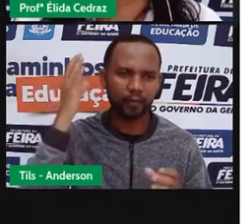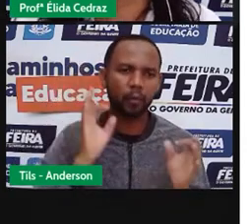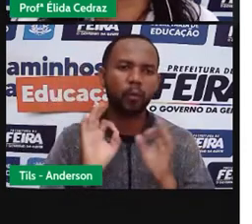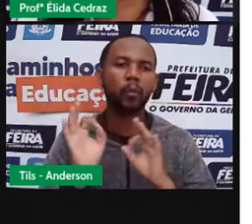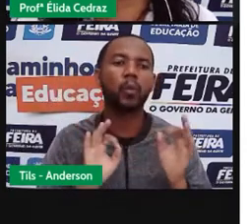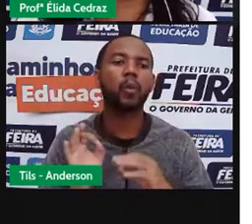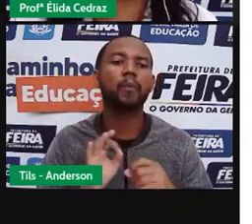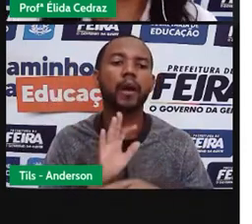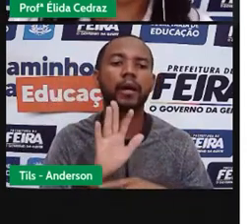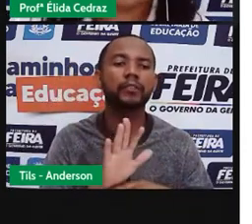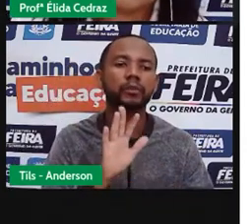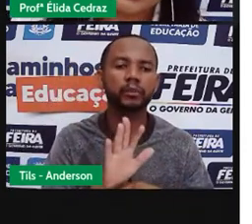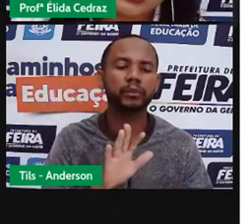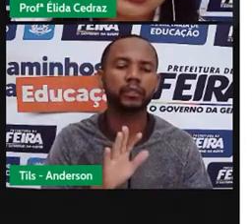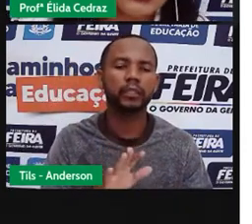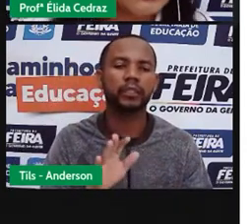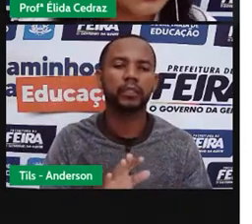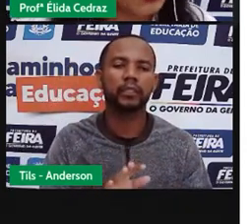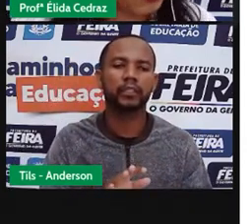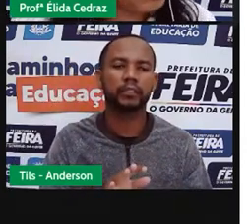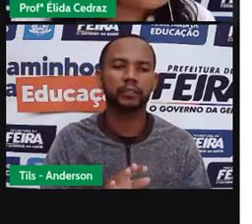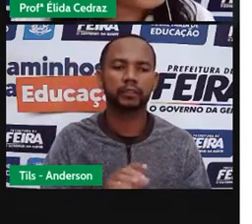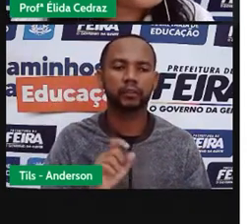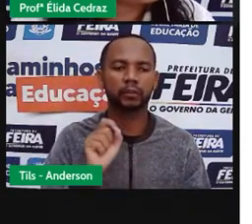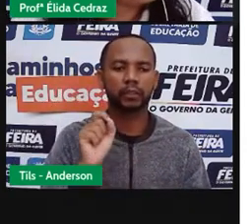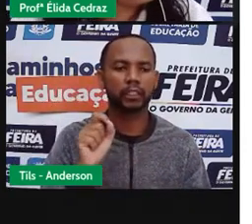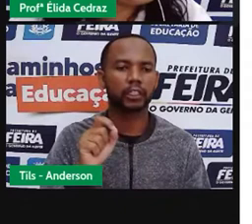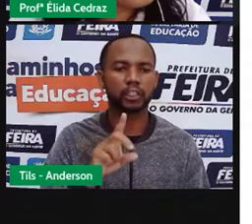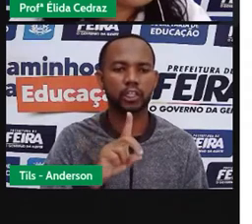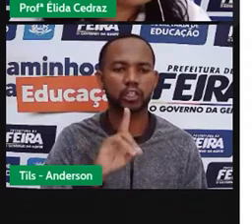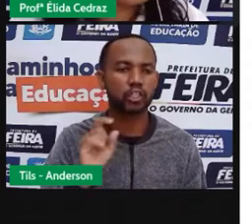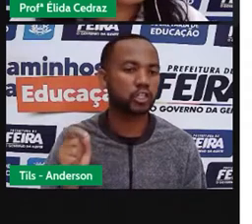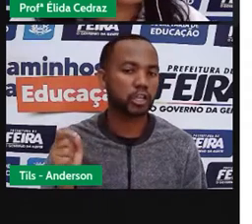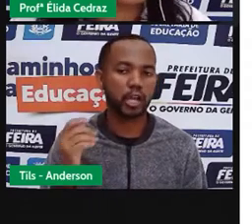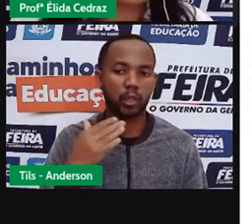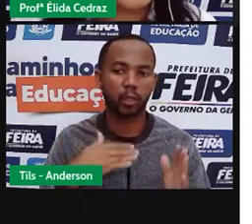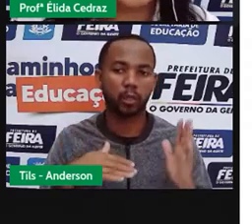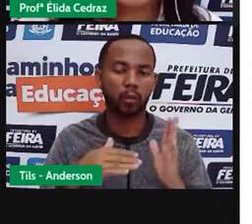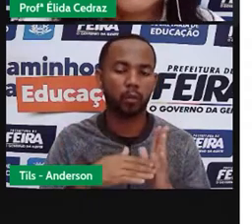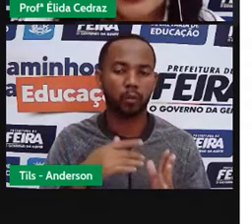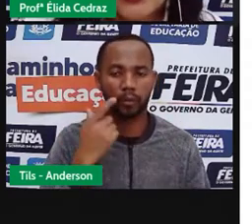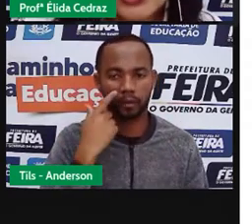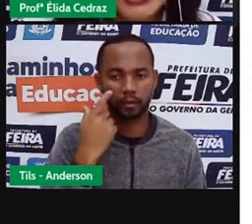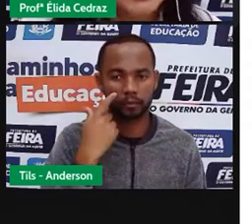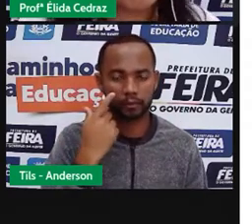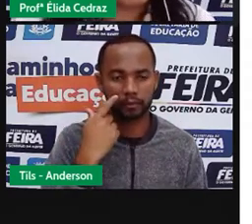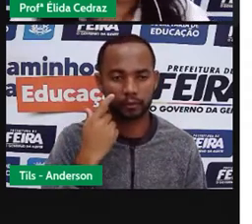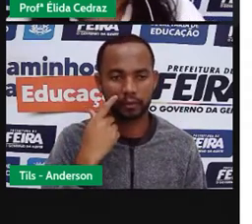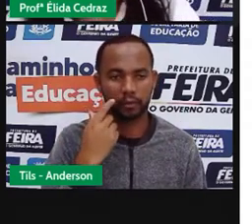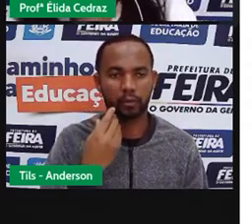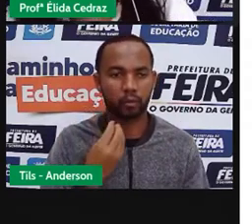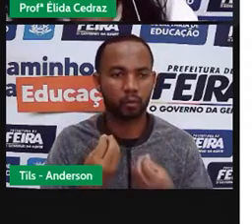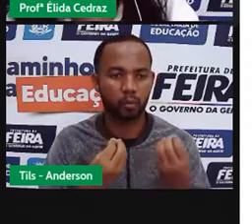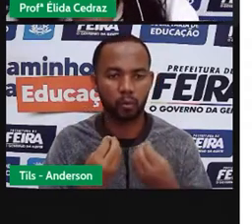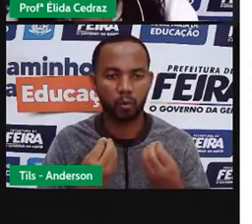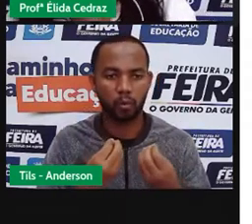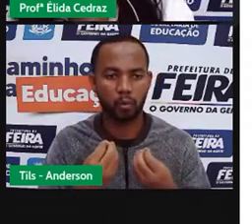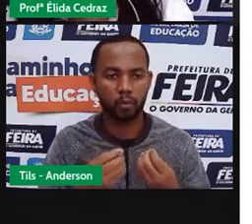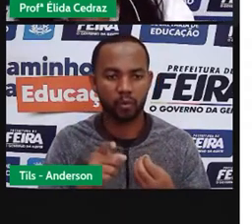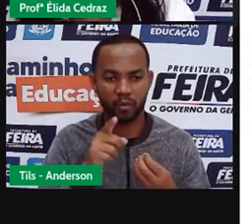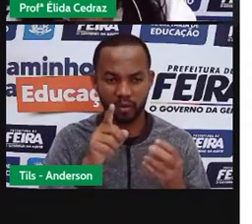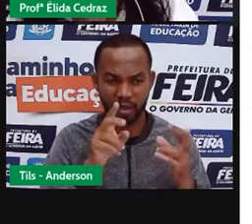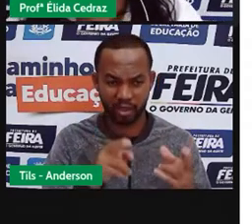desenvolver durante um dia inteiro. A sua rotina precisa ser